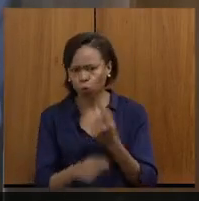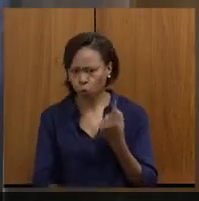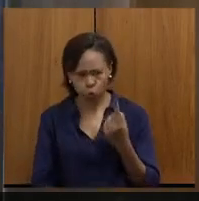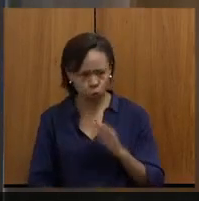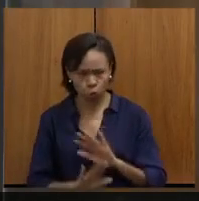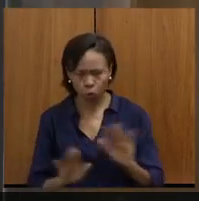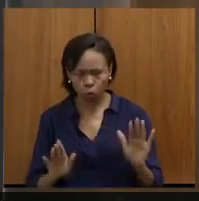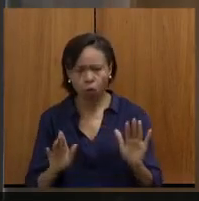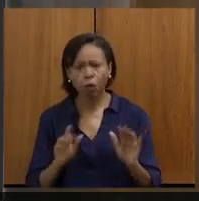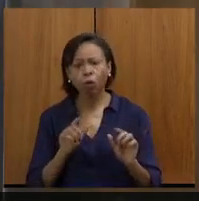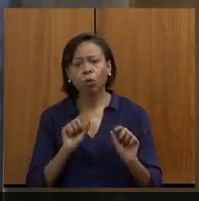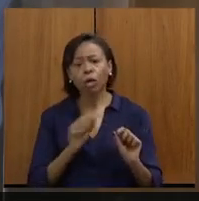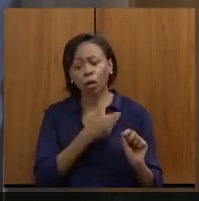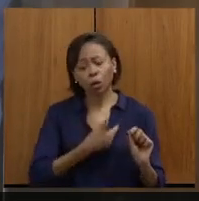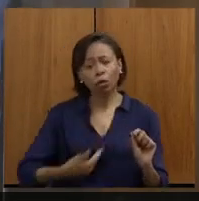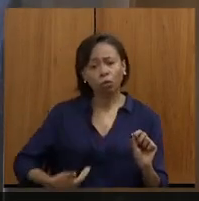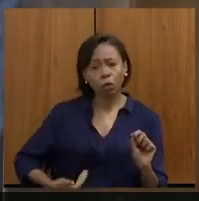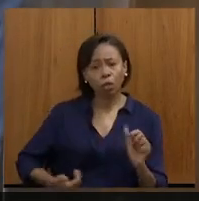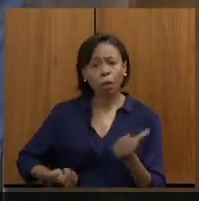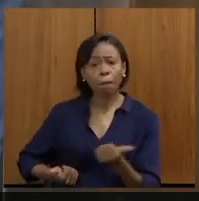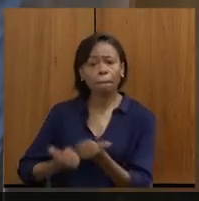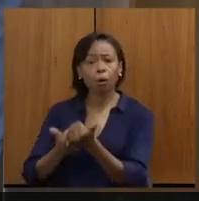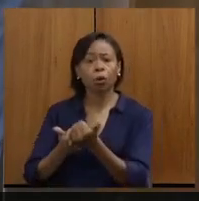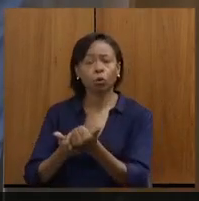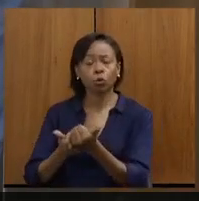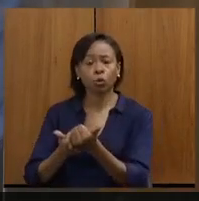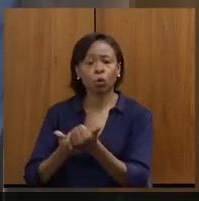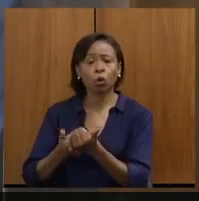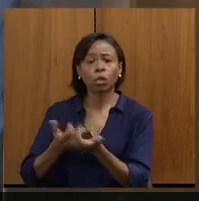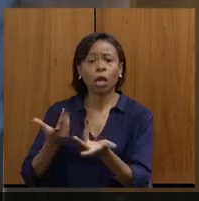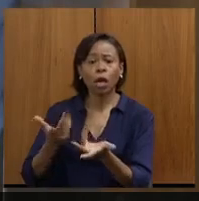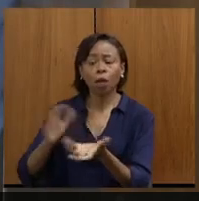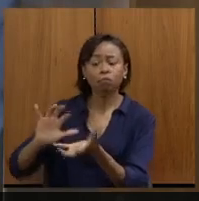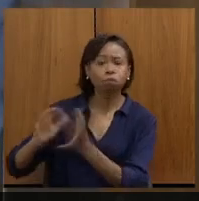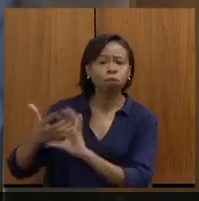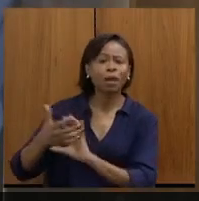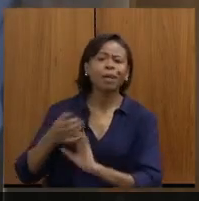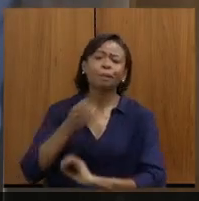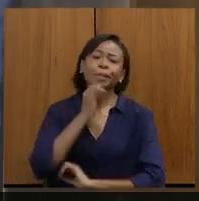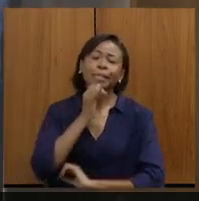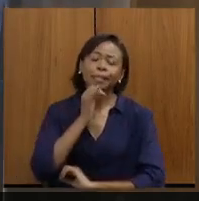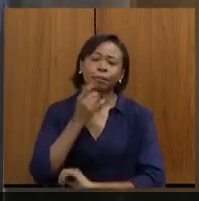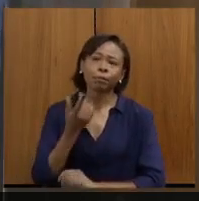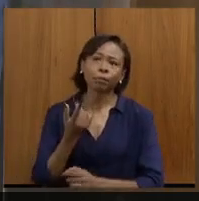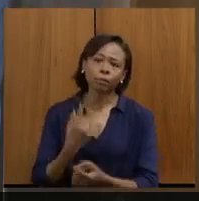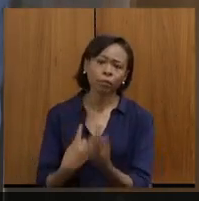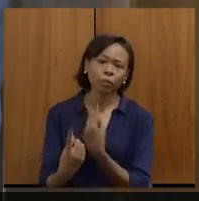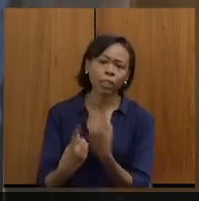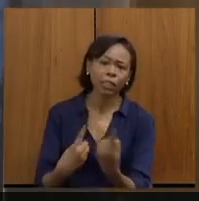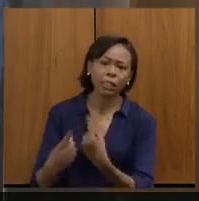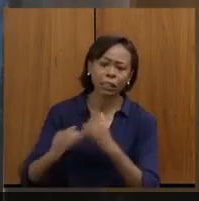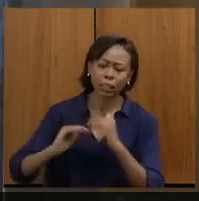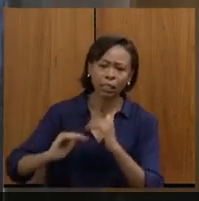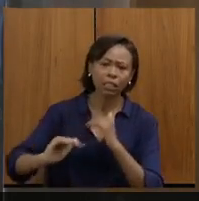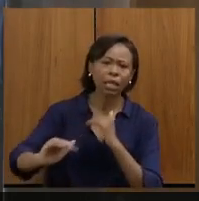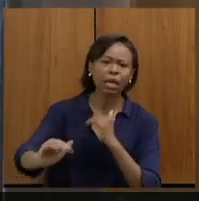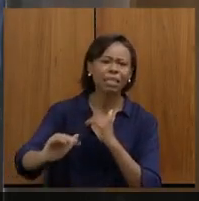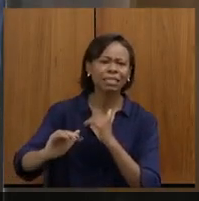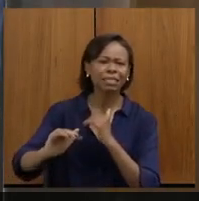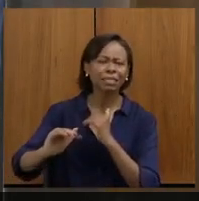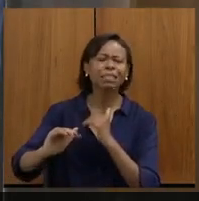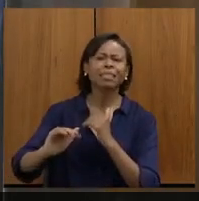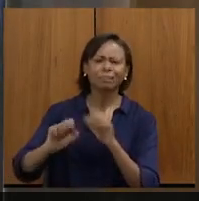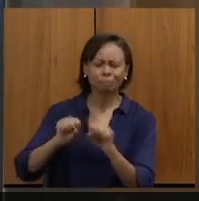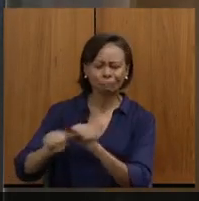apoio do Estado no caso da infraestrutura, estradas, estradas, por exemplo, de Virgem da Lapa para Araraçuaí foi